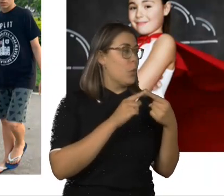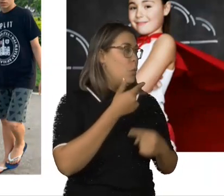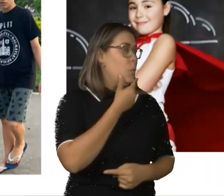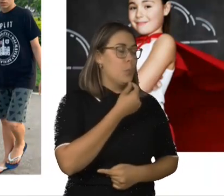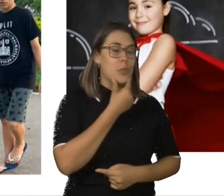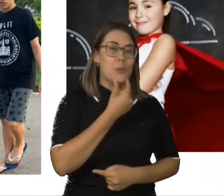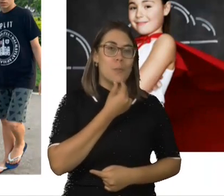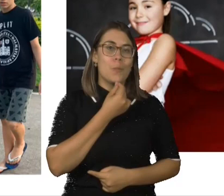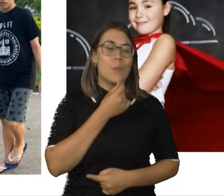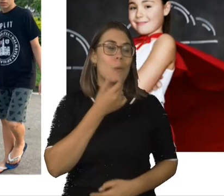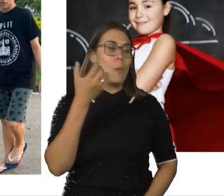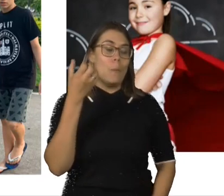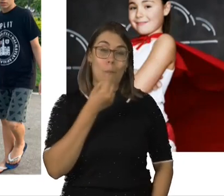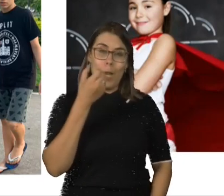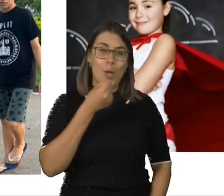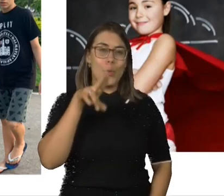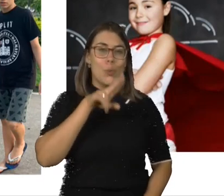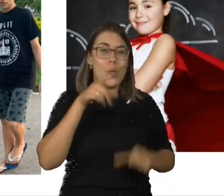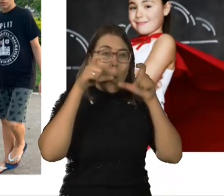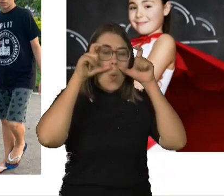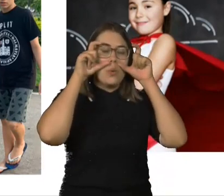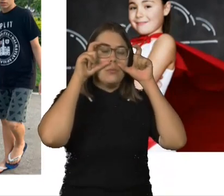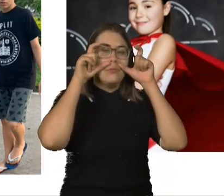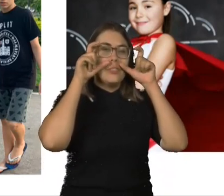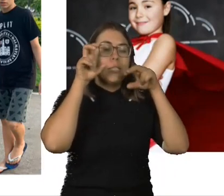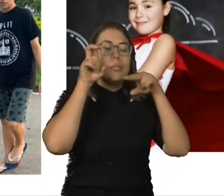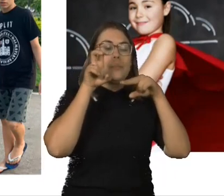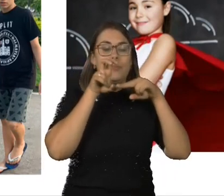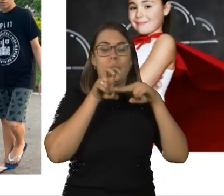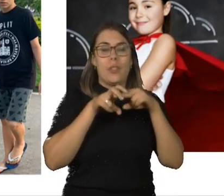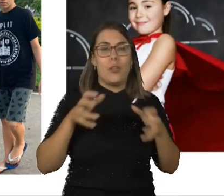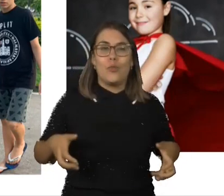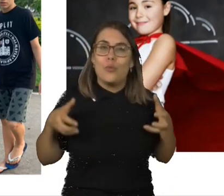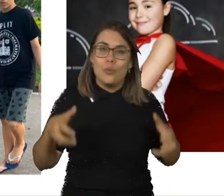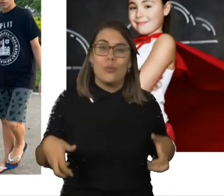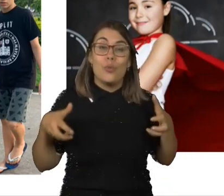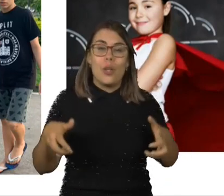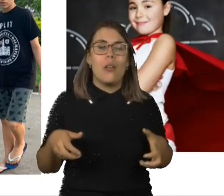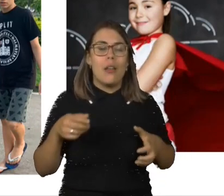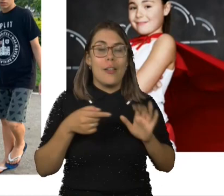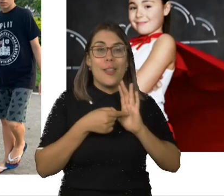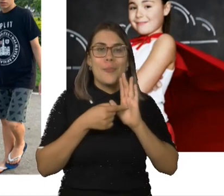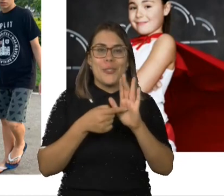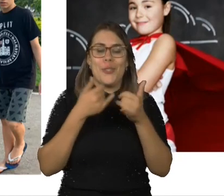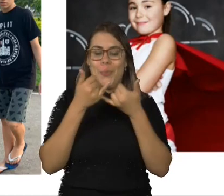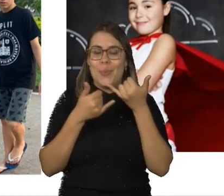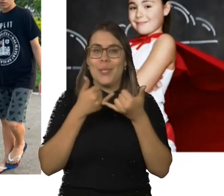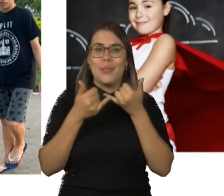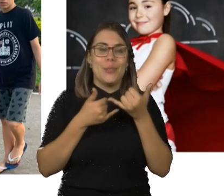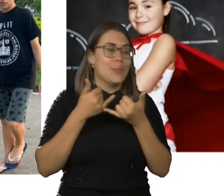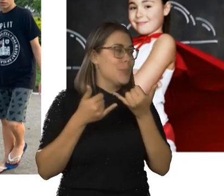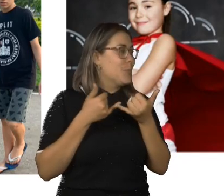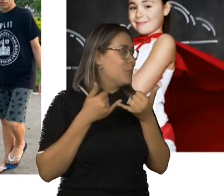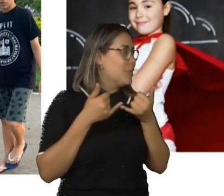branco que usa óculos e que está em uma cadeira de rodas. E ele está mostrando um brinquedo que é justamente